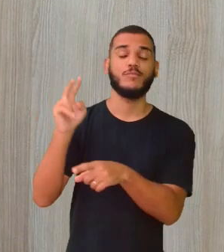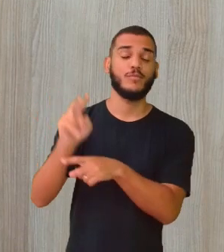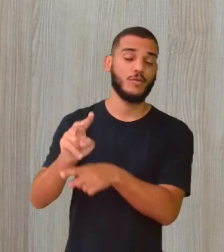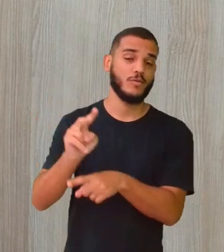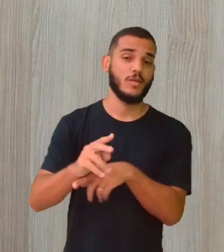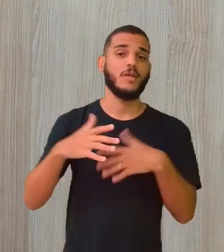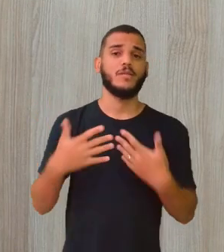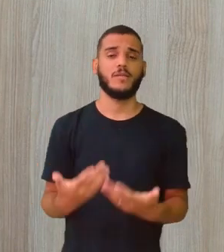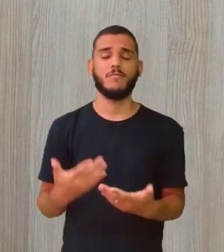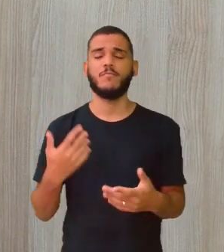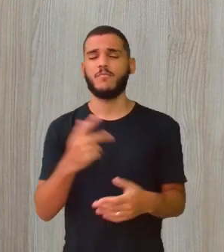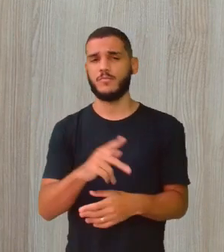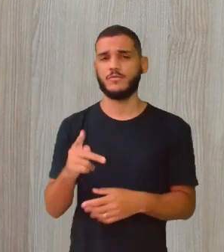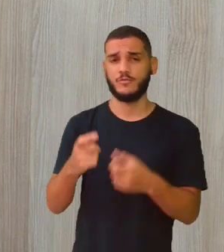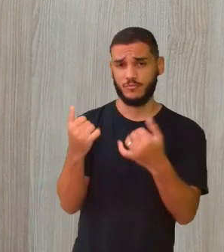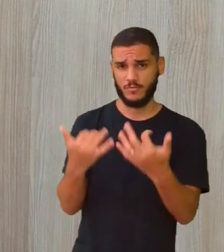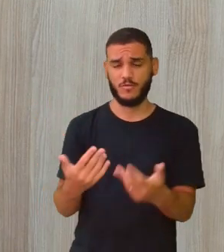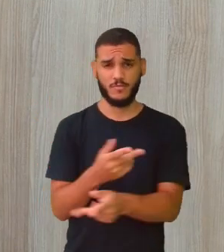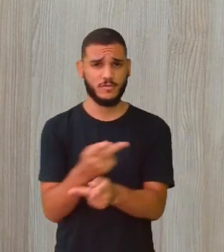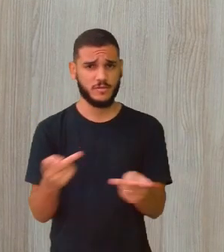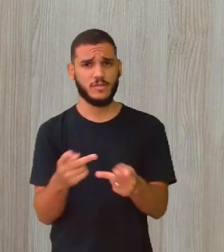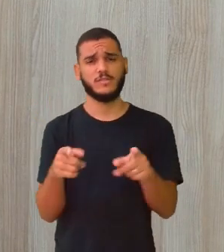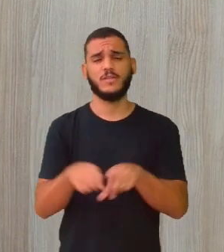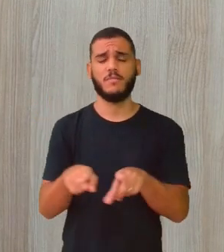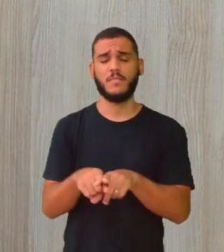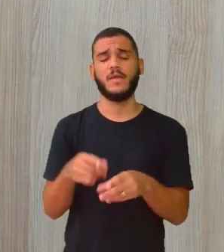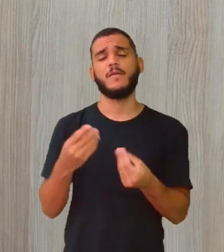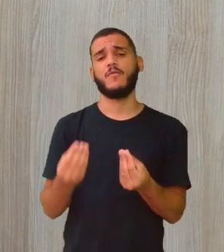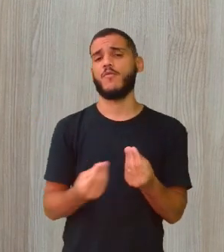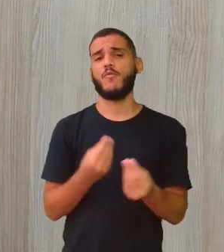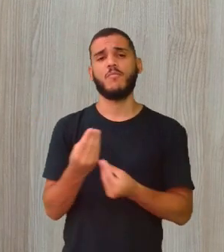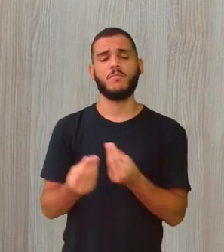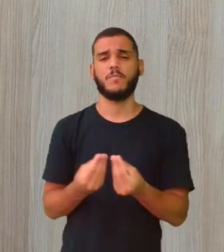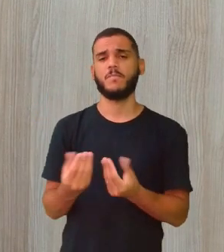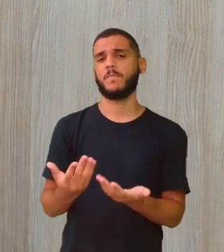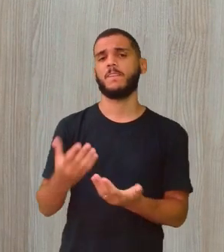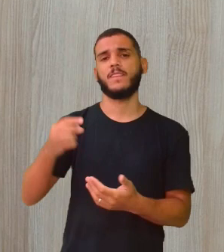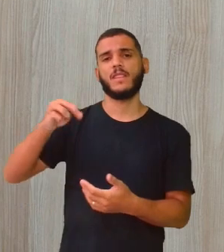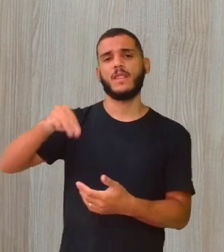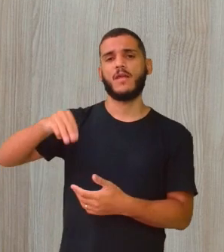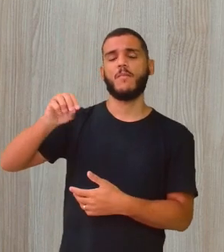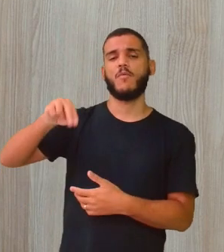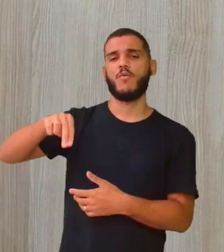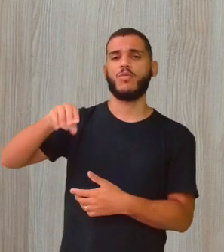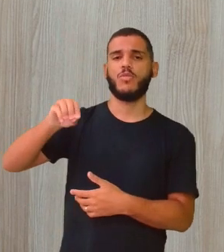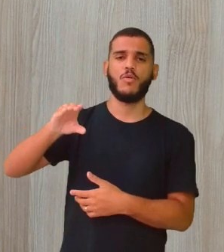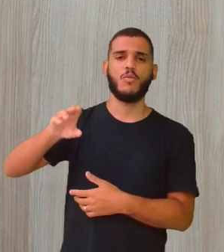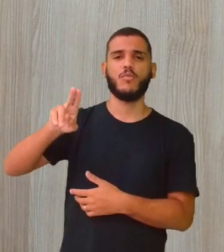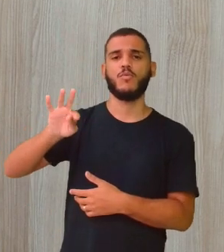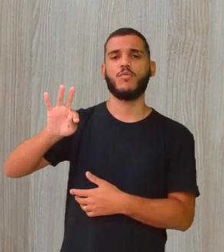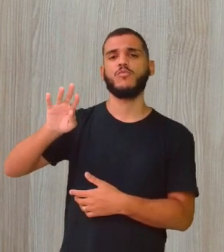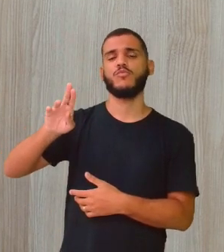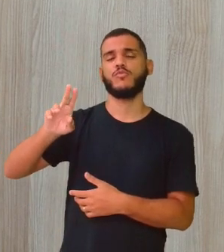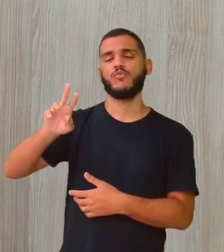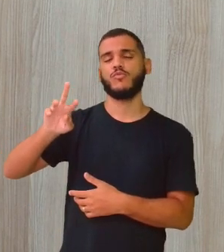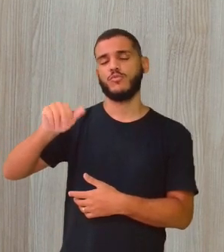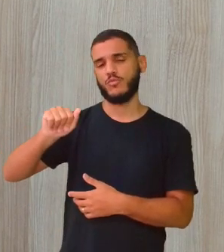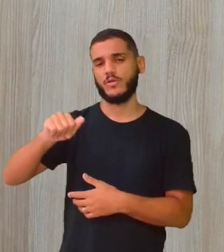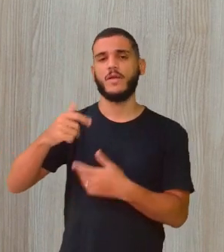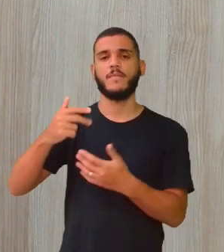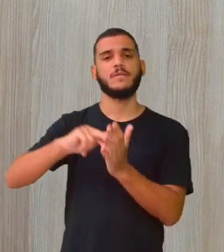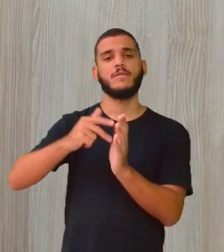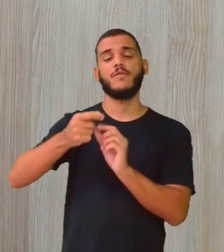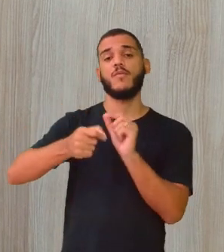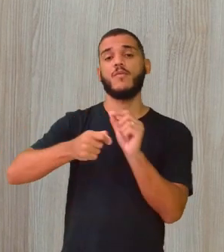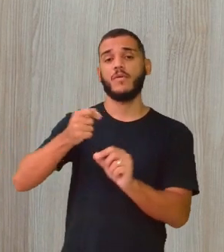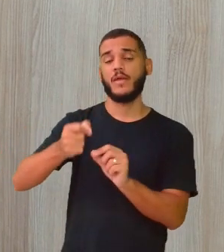Inclusive, quando o professor colocou aí a questão da monocultura, a monocultura desgasta muito, né? A questão do solo, porque o